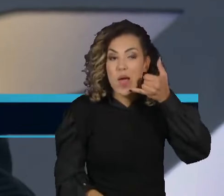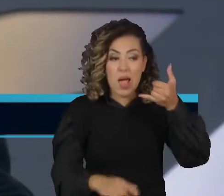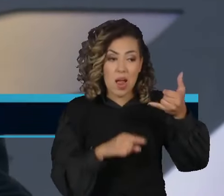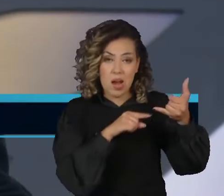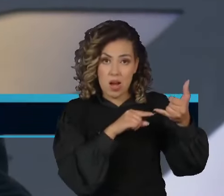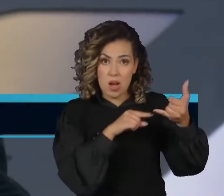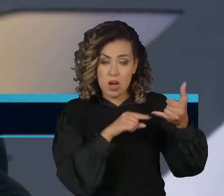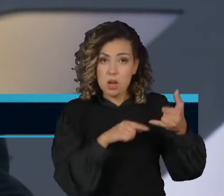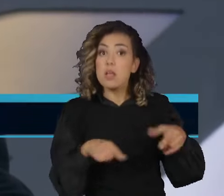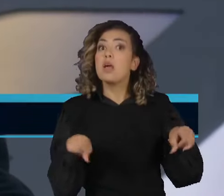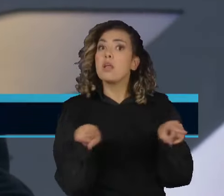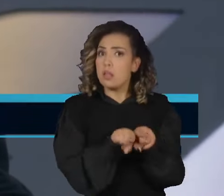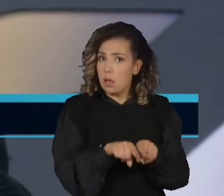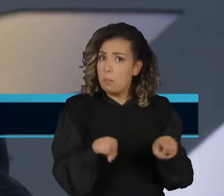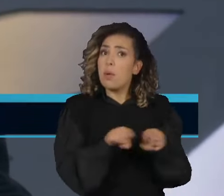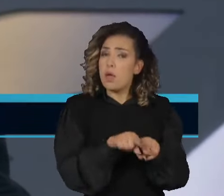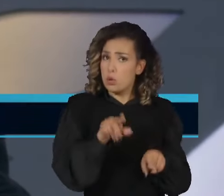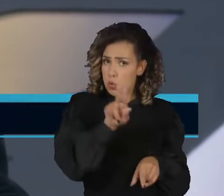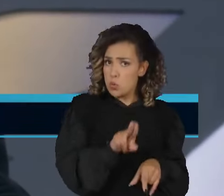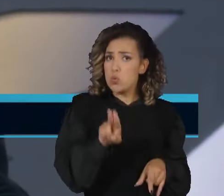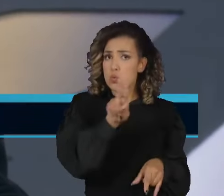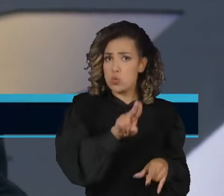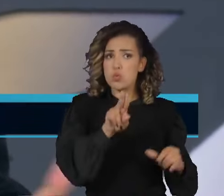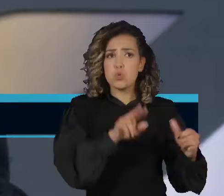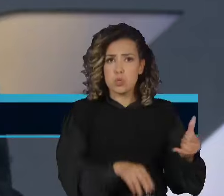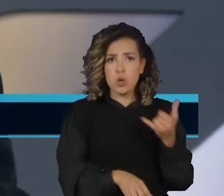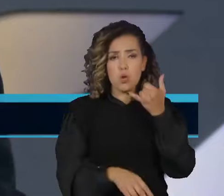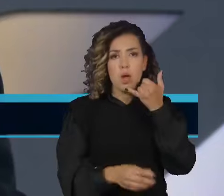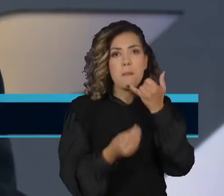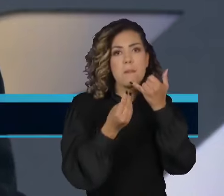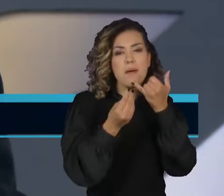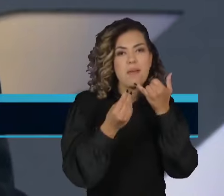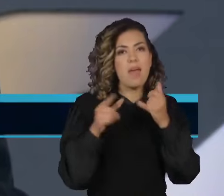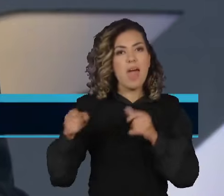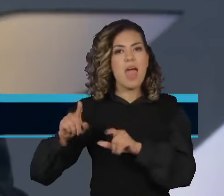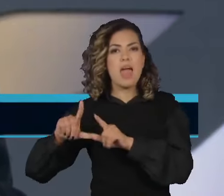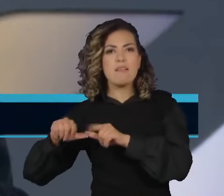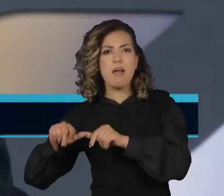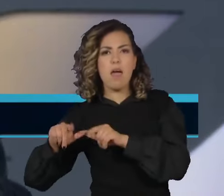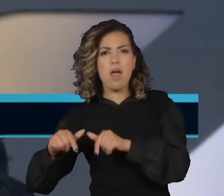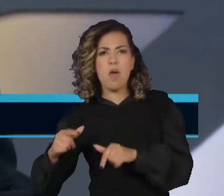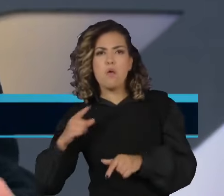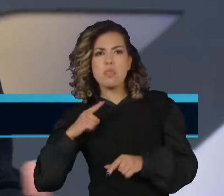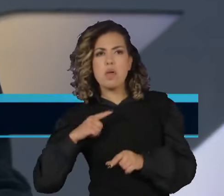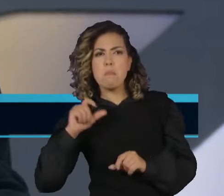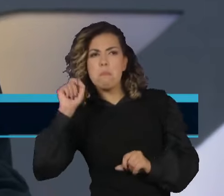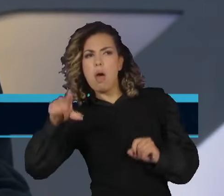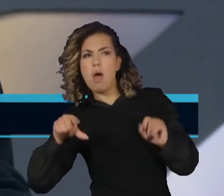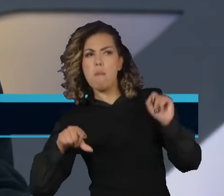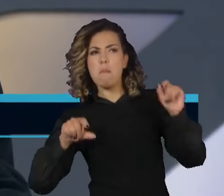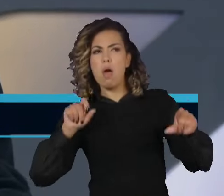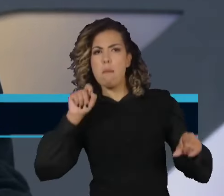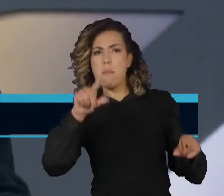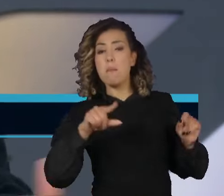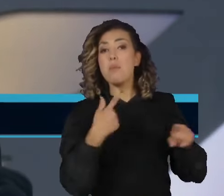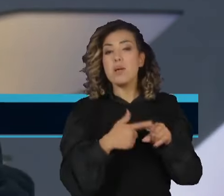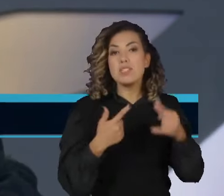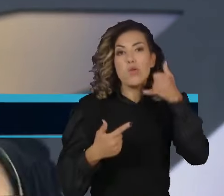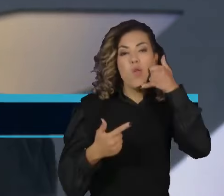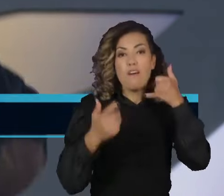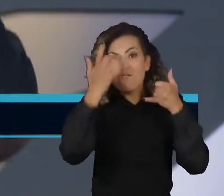usado, inclusive, para ataques de Israel a figuras específicas, certo? Porque o celular é fácil de localizar.